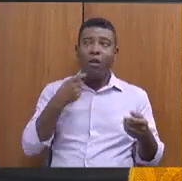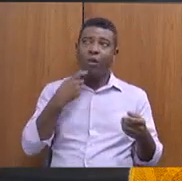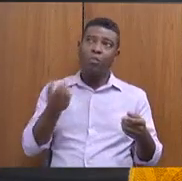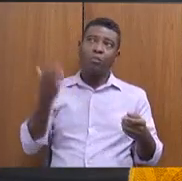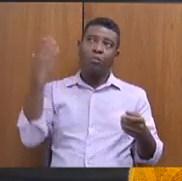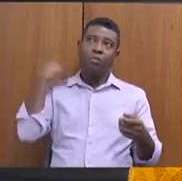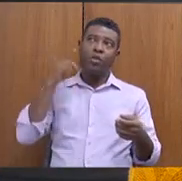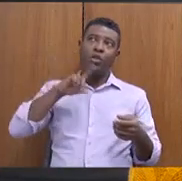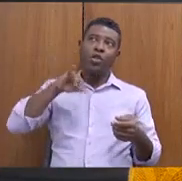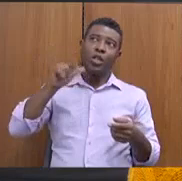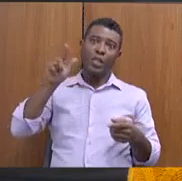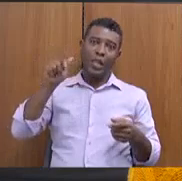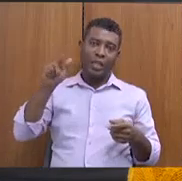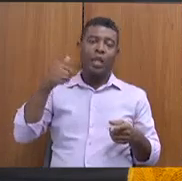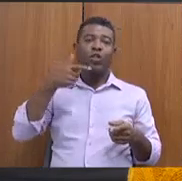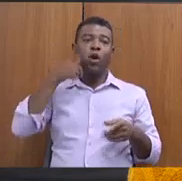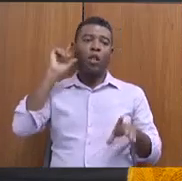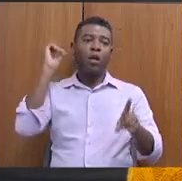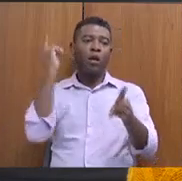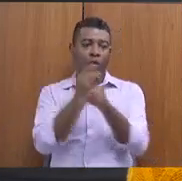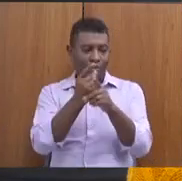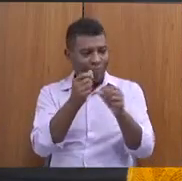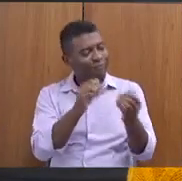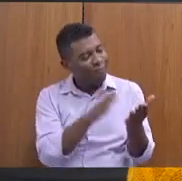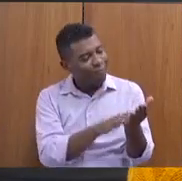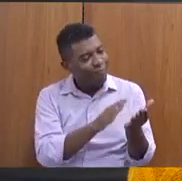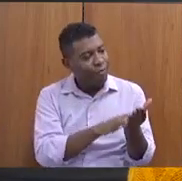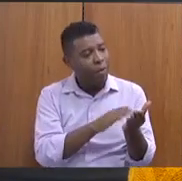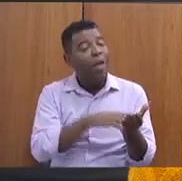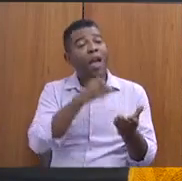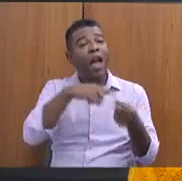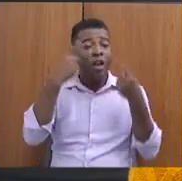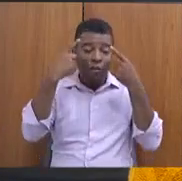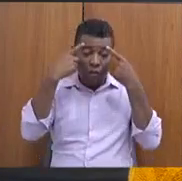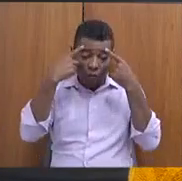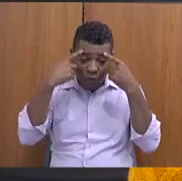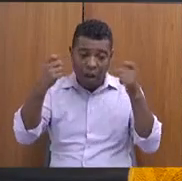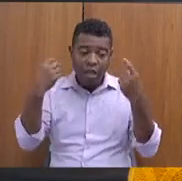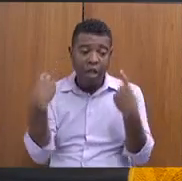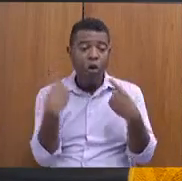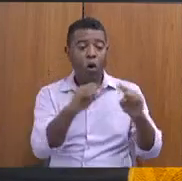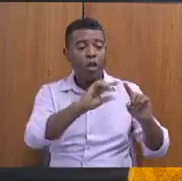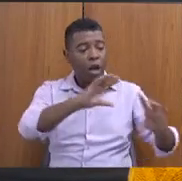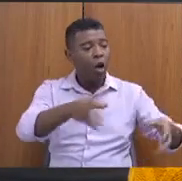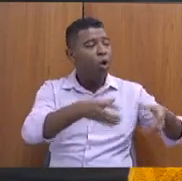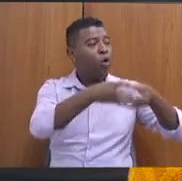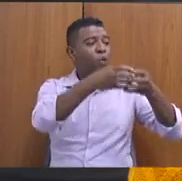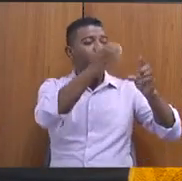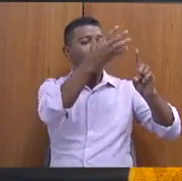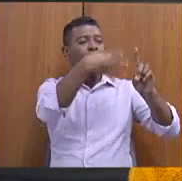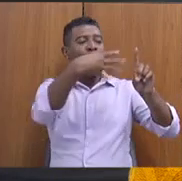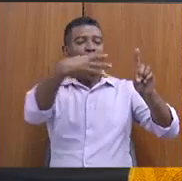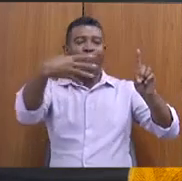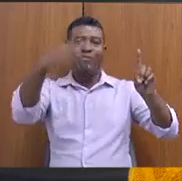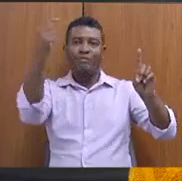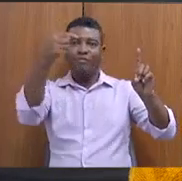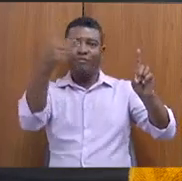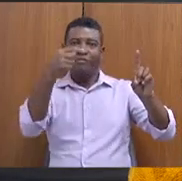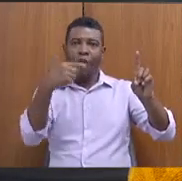dos dados sobre a violência contra pessoas LGBTs. Os dados do boletim de ocorrência superaram 3 mil